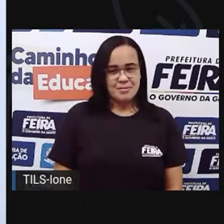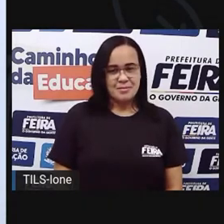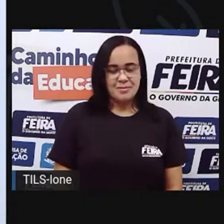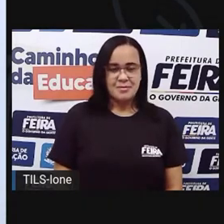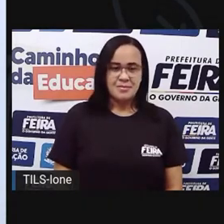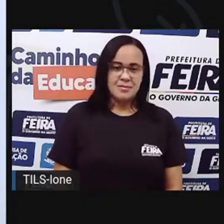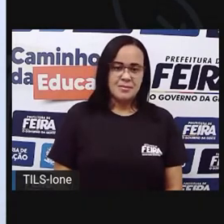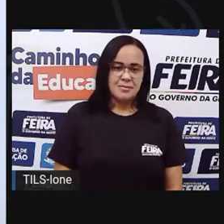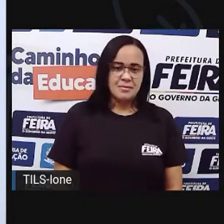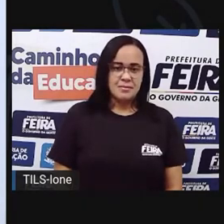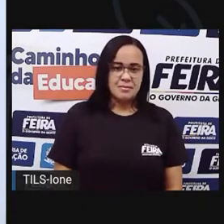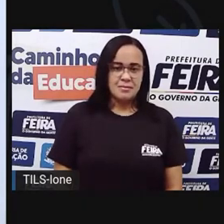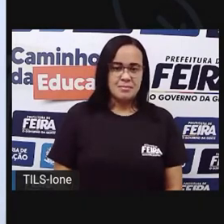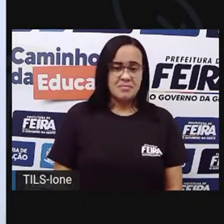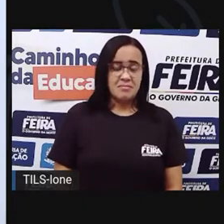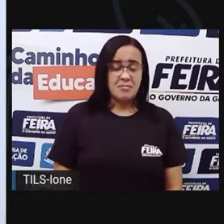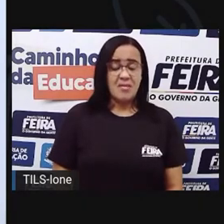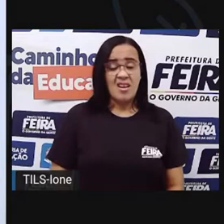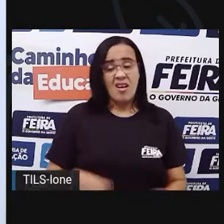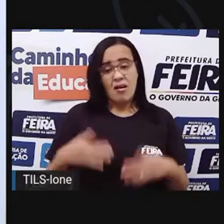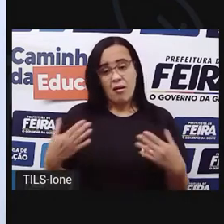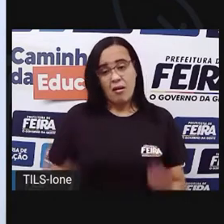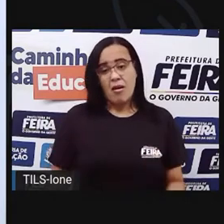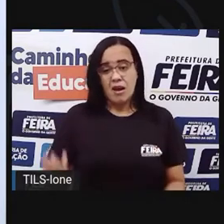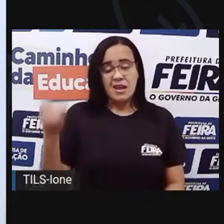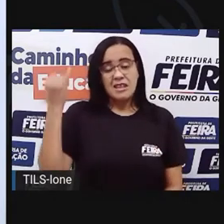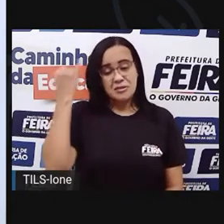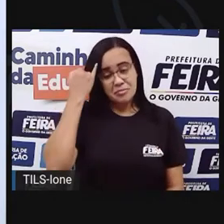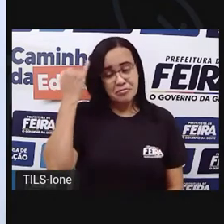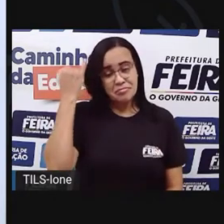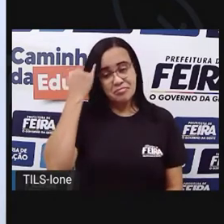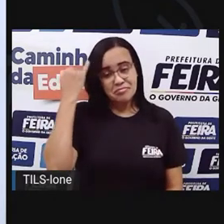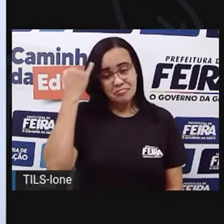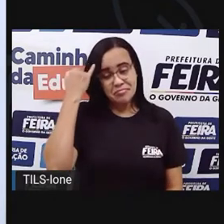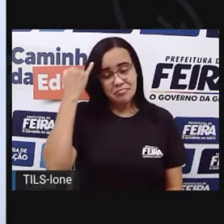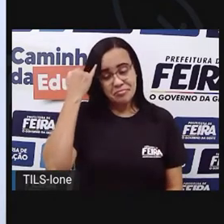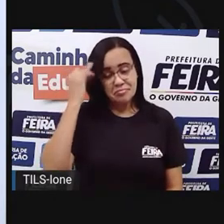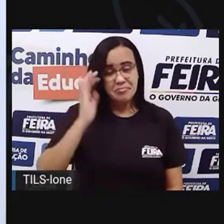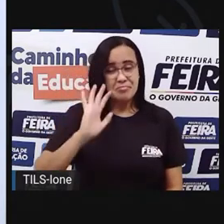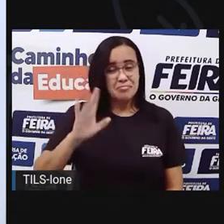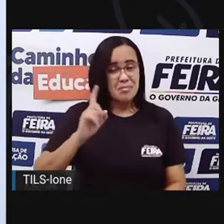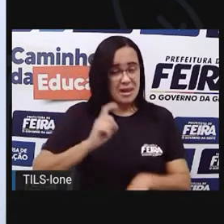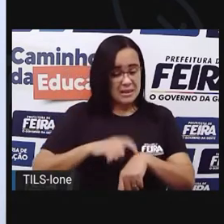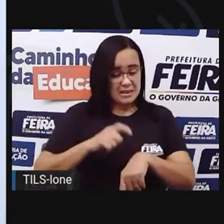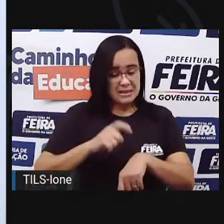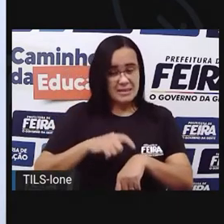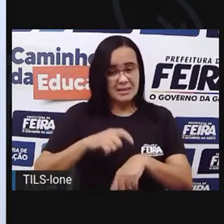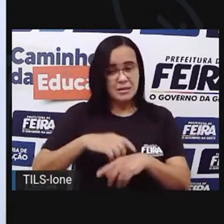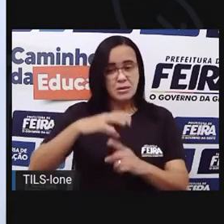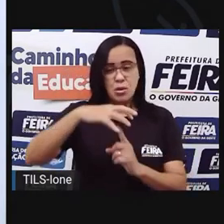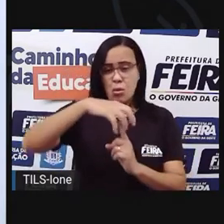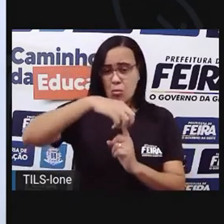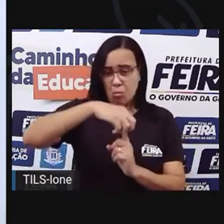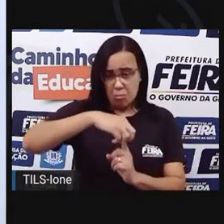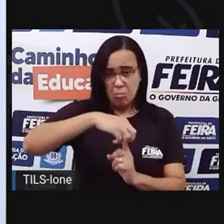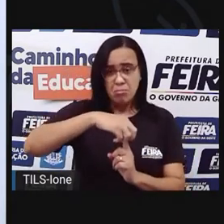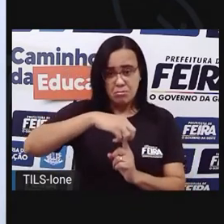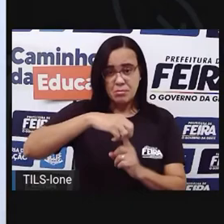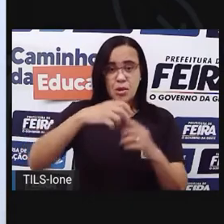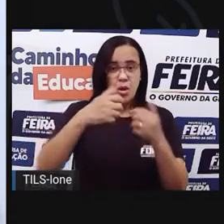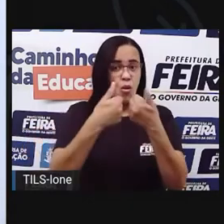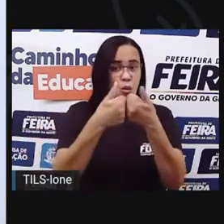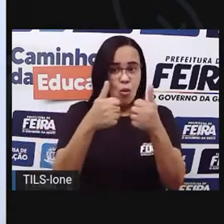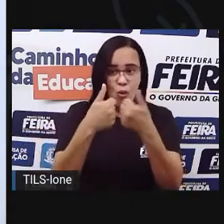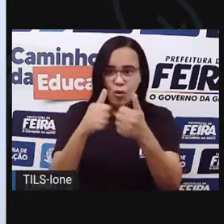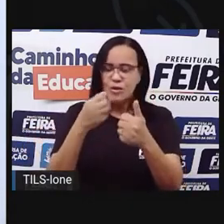Quando estou com preguiça e tenho tempo para esperar no ponto, pegar um ônibus é ótimo. Eu adoro olhar os